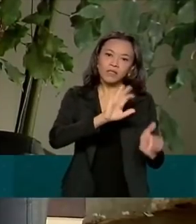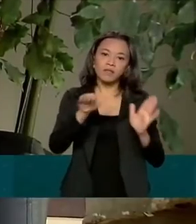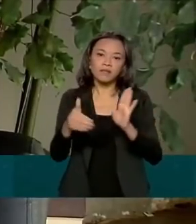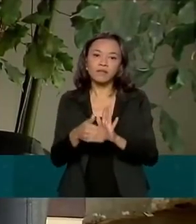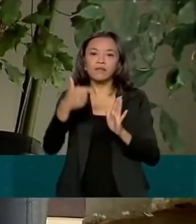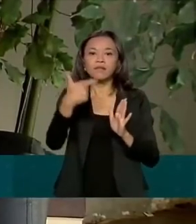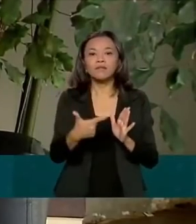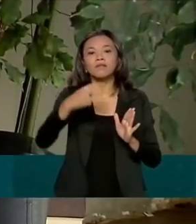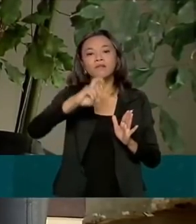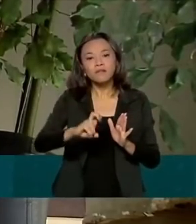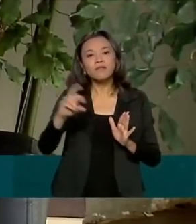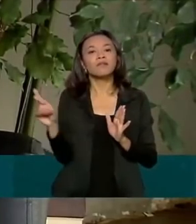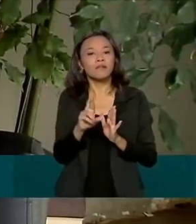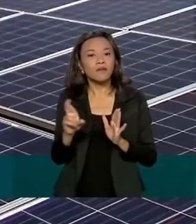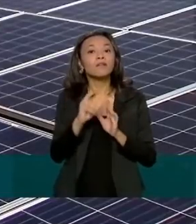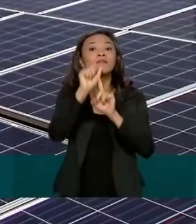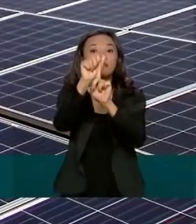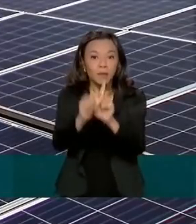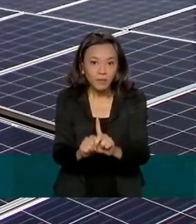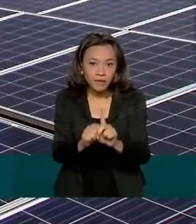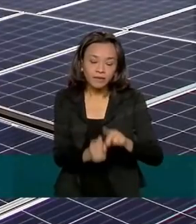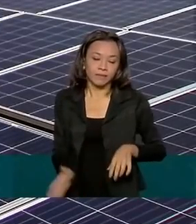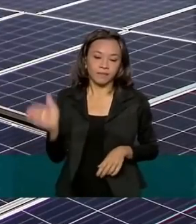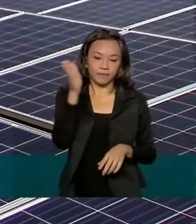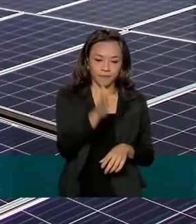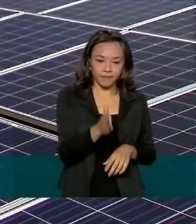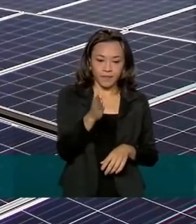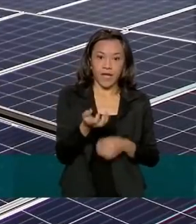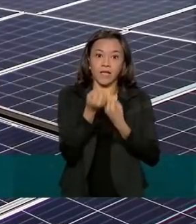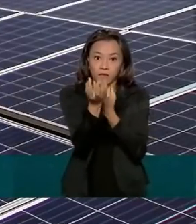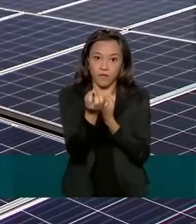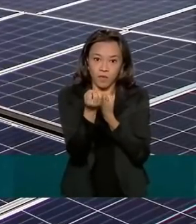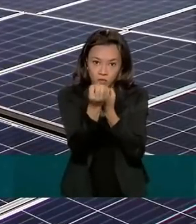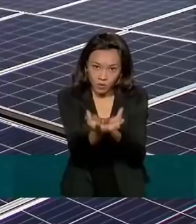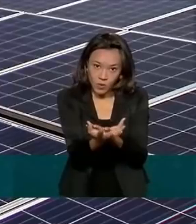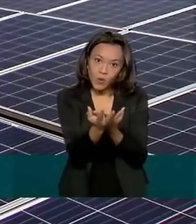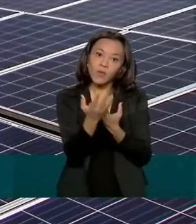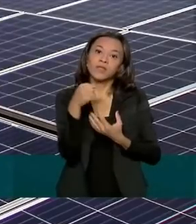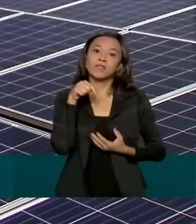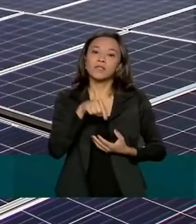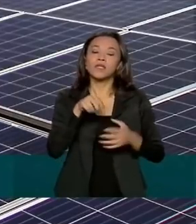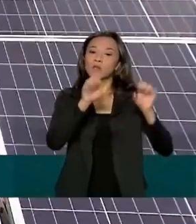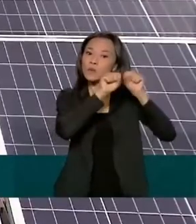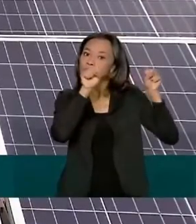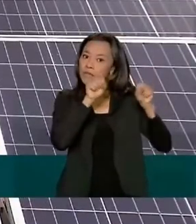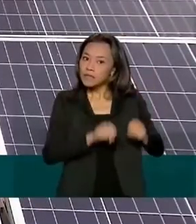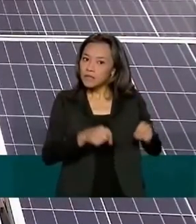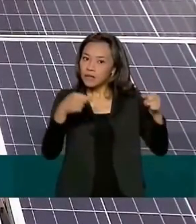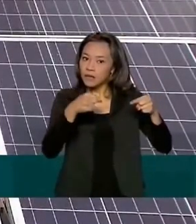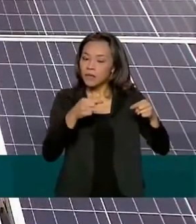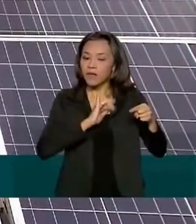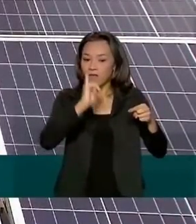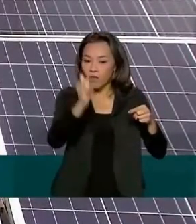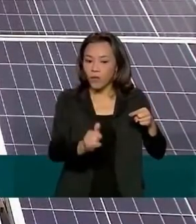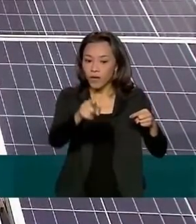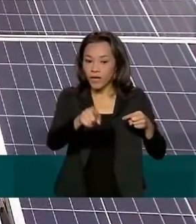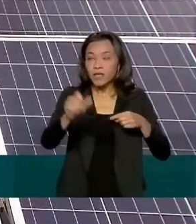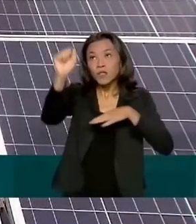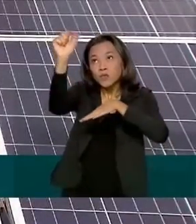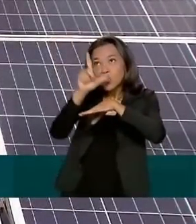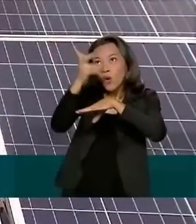reais por mês. De acordo com dados do Operador Nacional do Sistema Elétrico, a energia solar